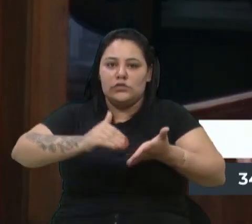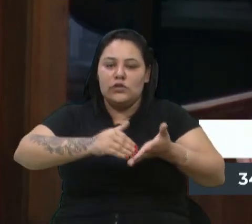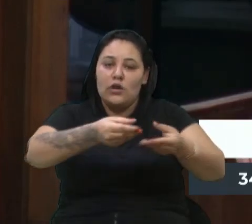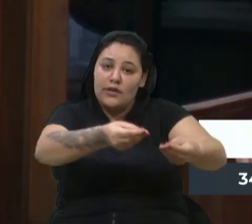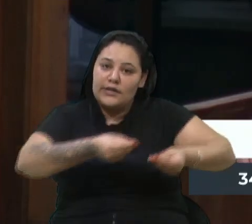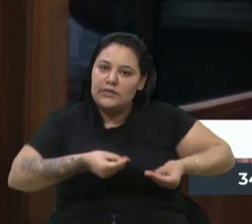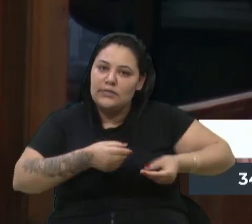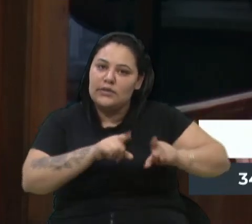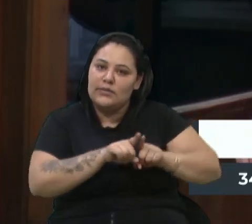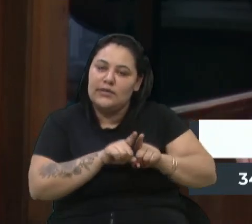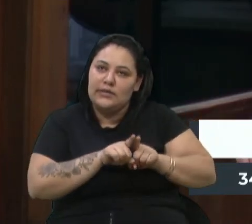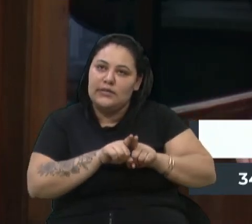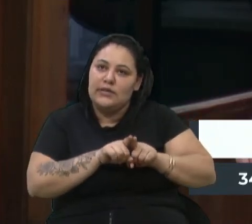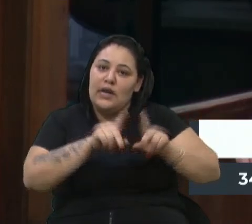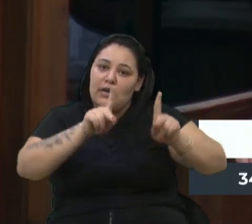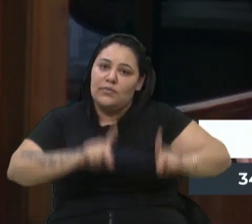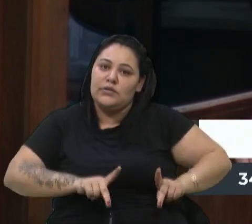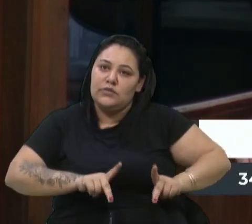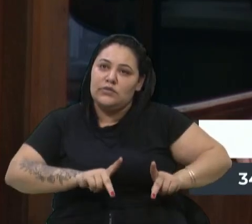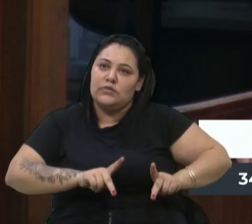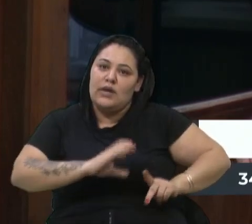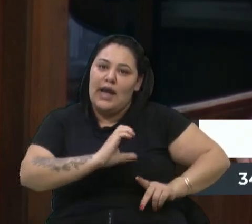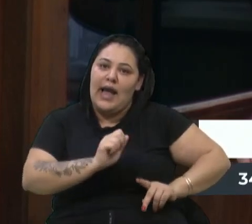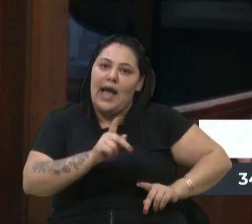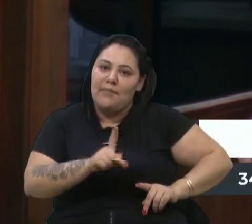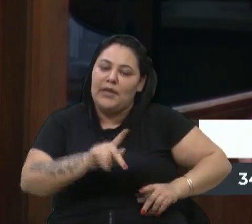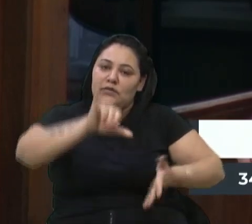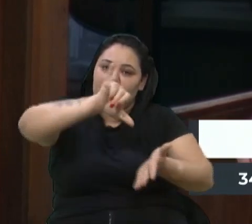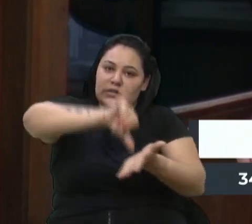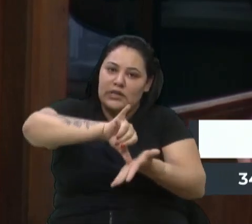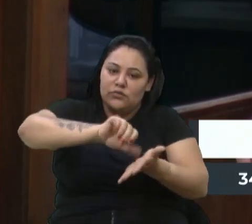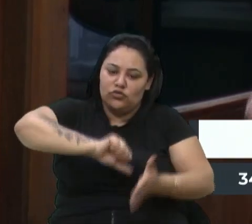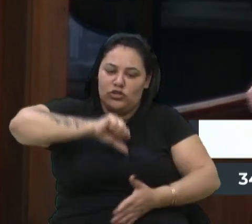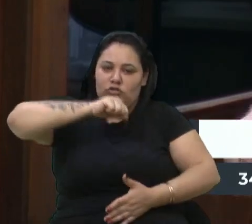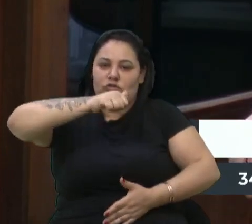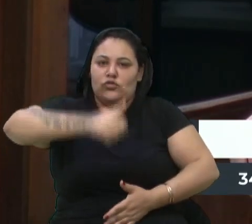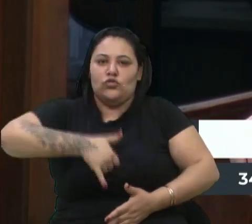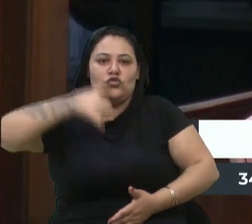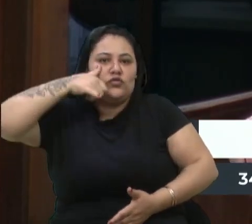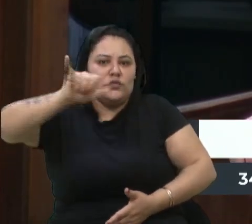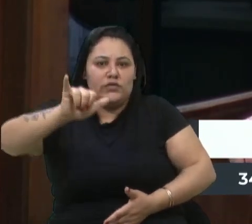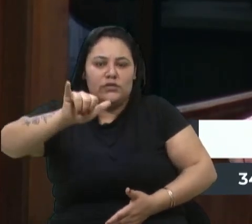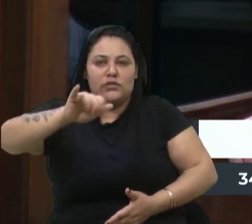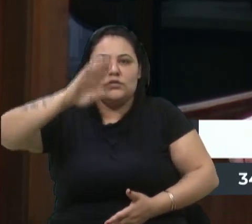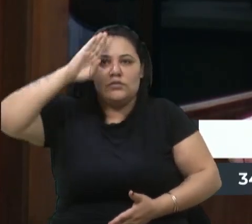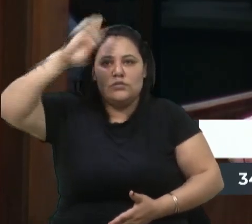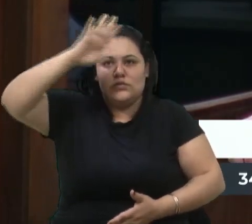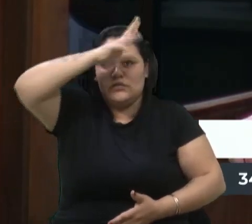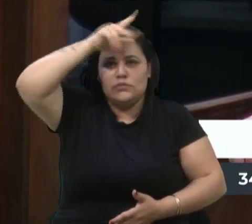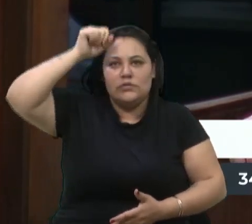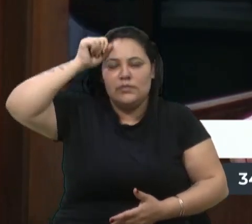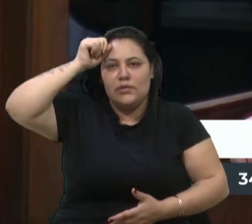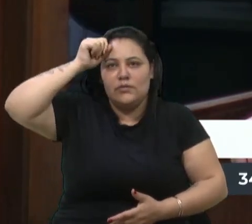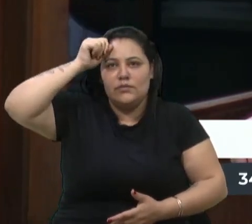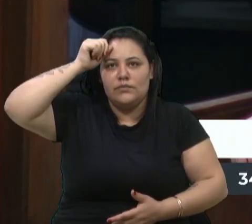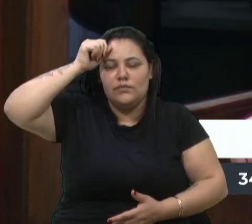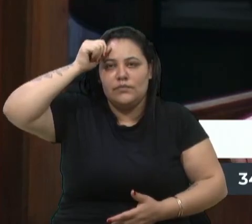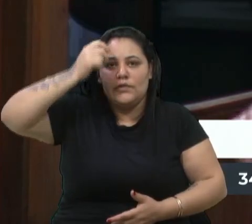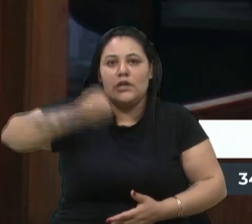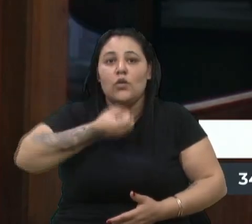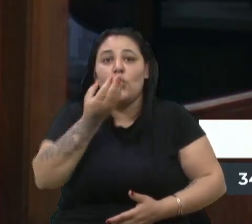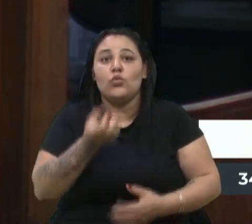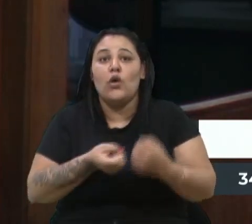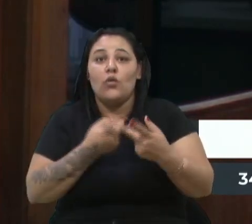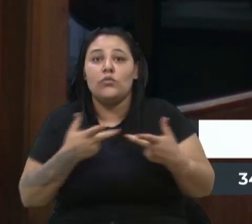o pessoal do CAP, do Centro de Ações Preventivas da Guarda Municipal, o Guarda Municipal Volosk, que ele me relatava